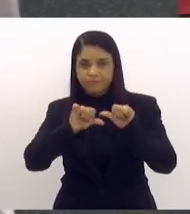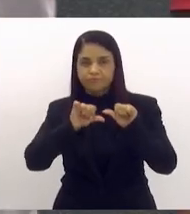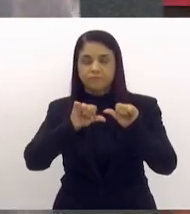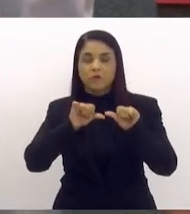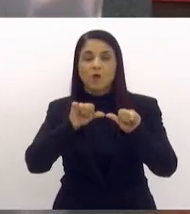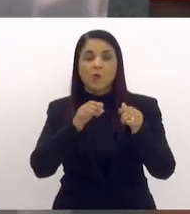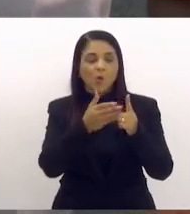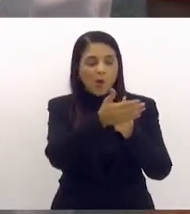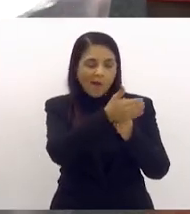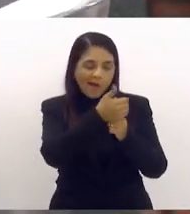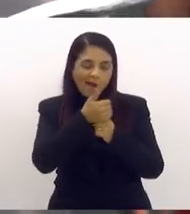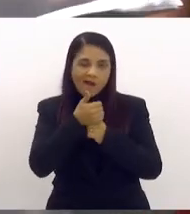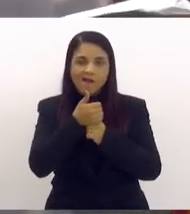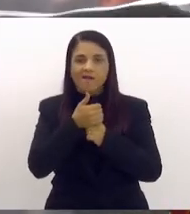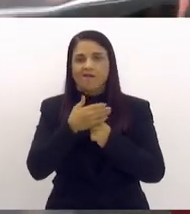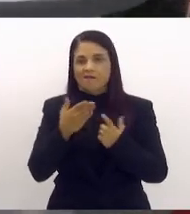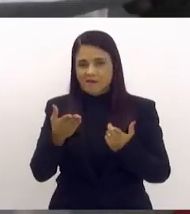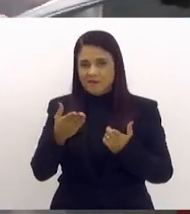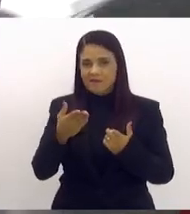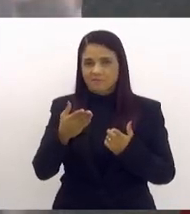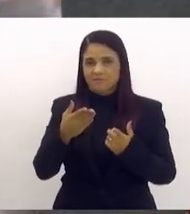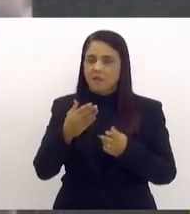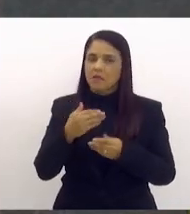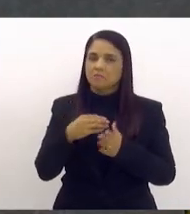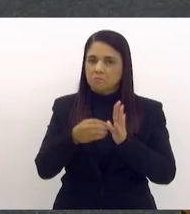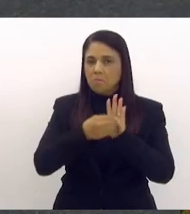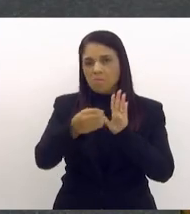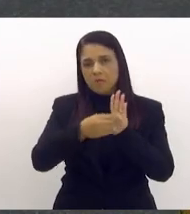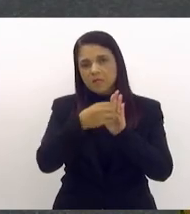E, com isso, gente dá um parecer favorável.